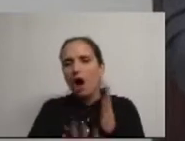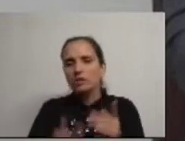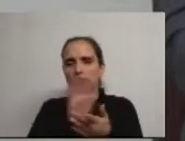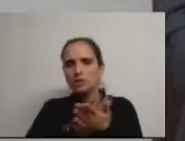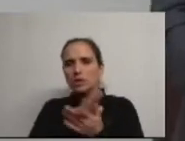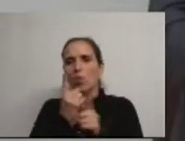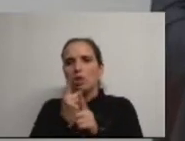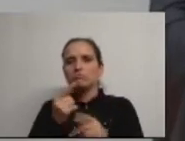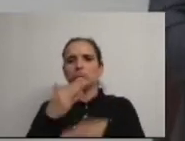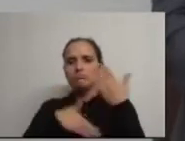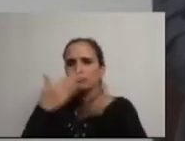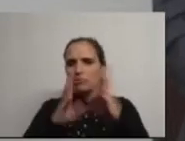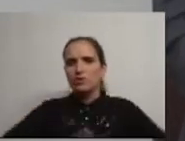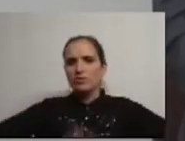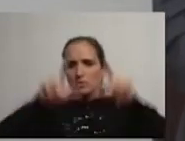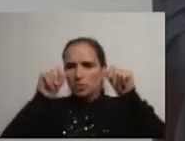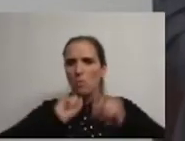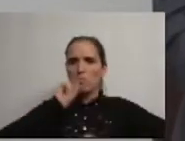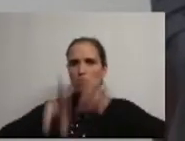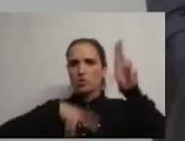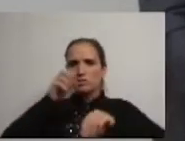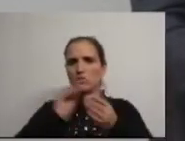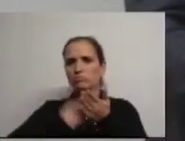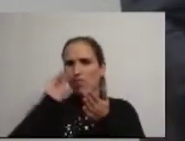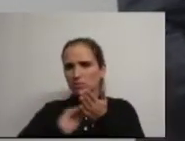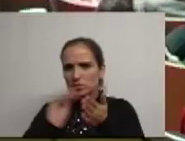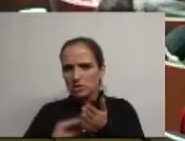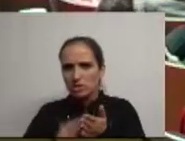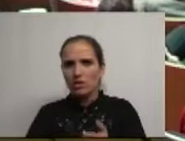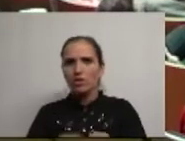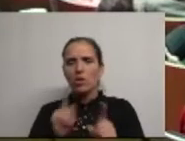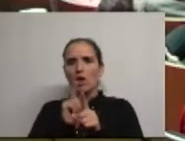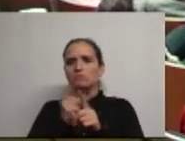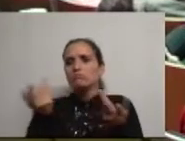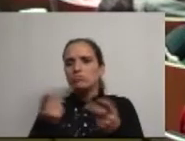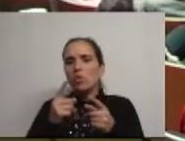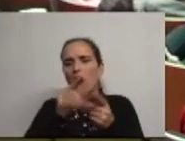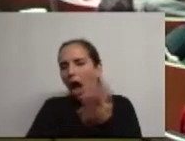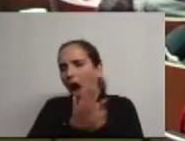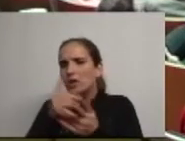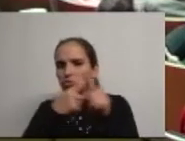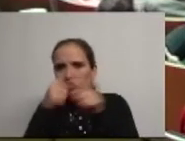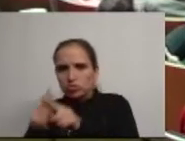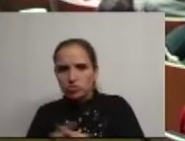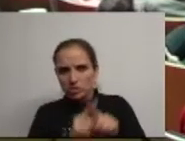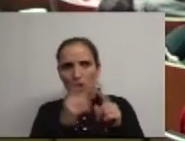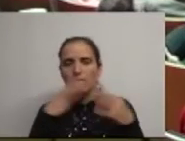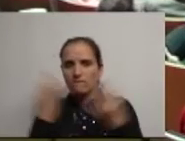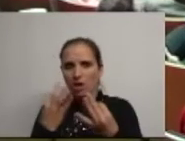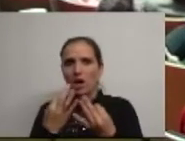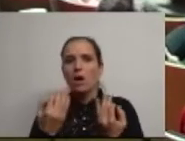sustentabilidade, desde a modernização administrativa, a desburocratização e outras áreas. Mas,